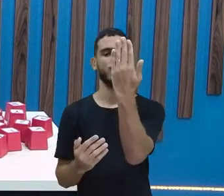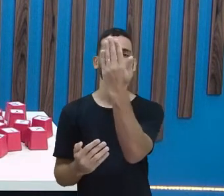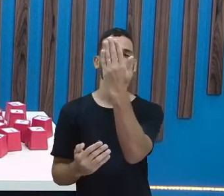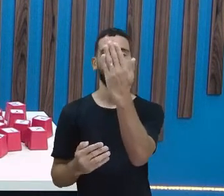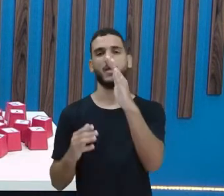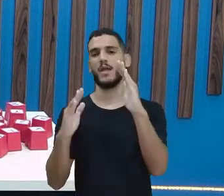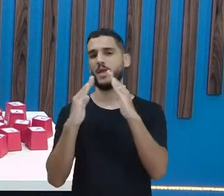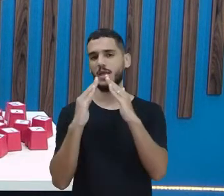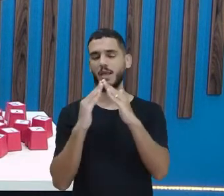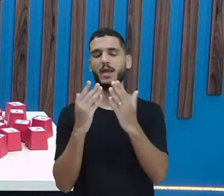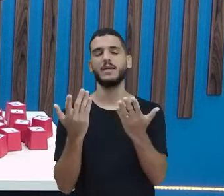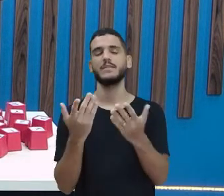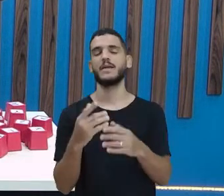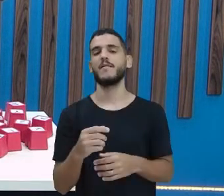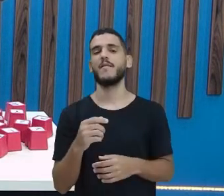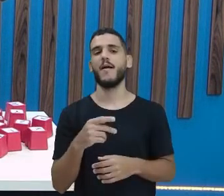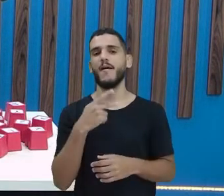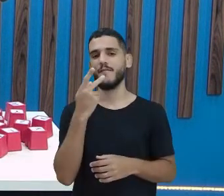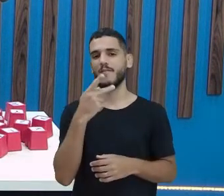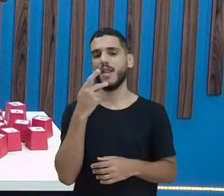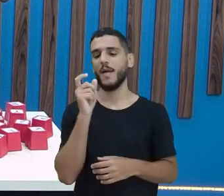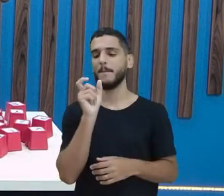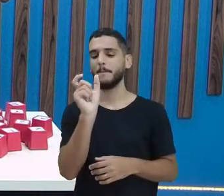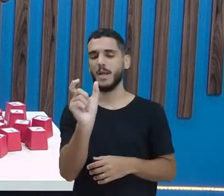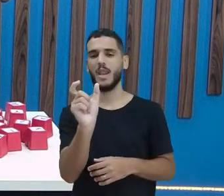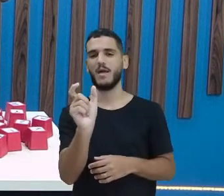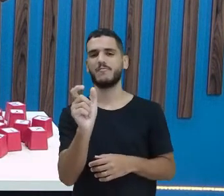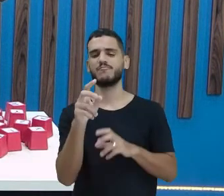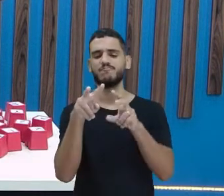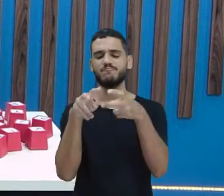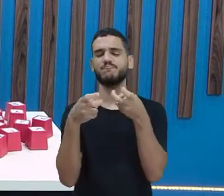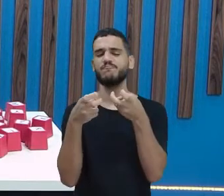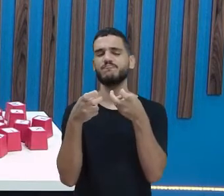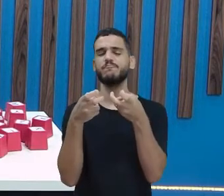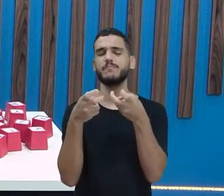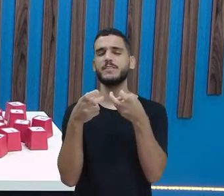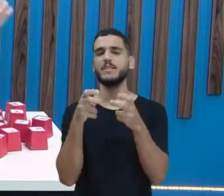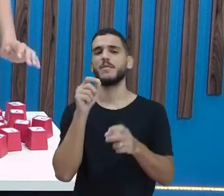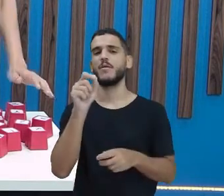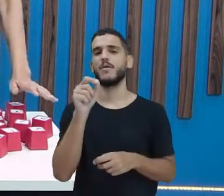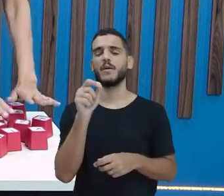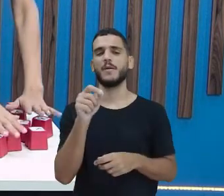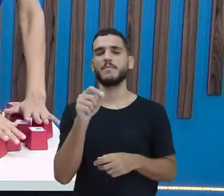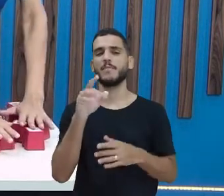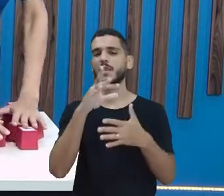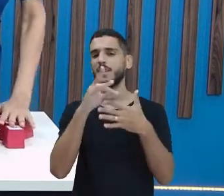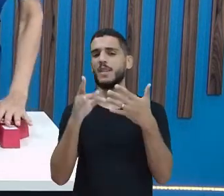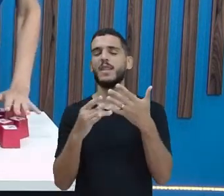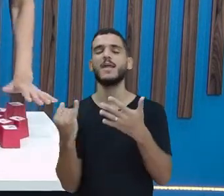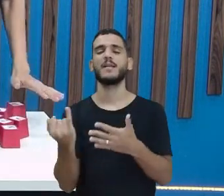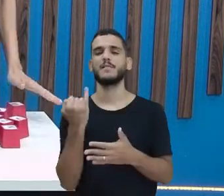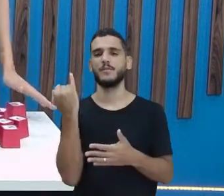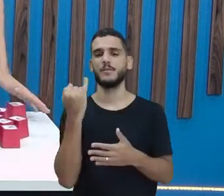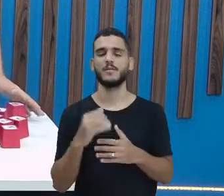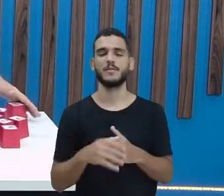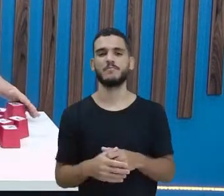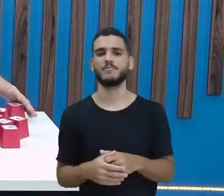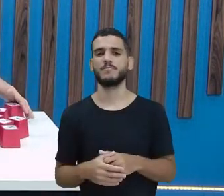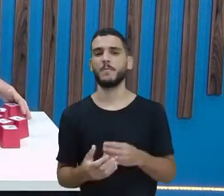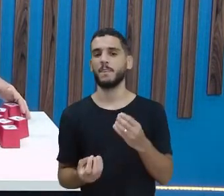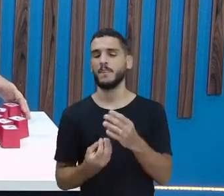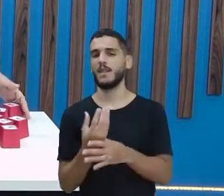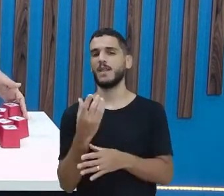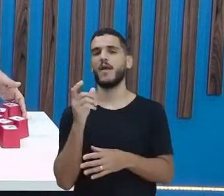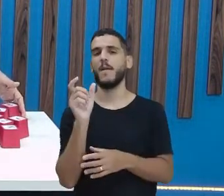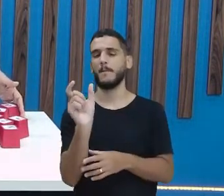palavra, você procura observar esse detalhe que é bem interessante. Por exemplo, eu vou formar uma palavra aqui, já que a